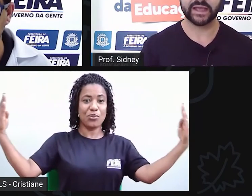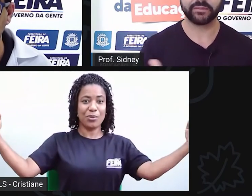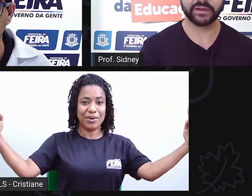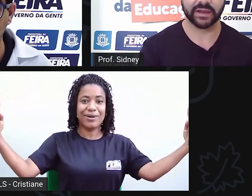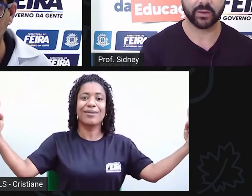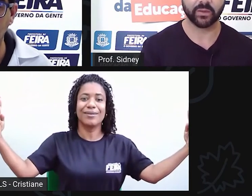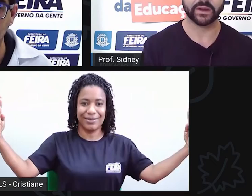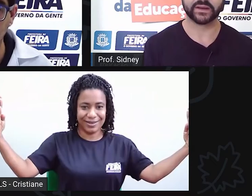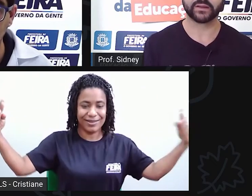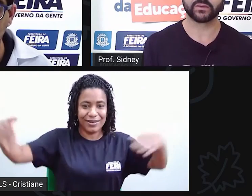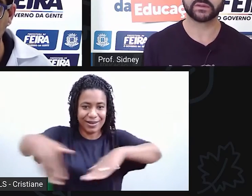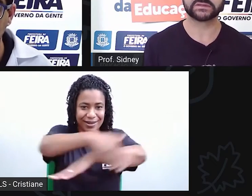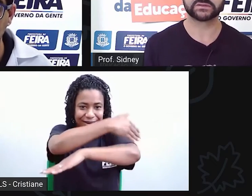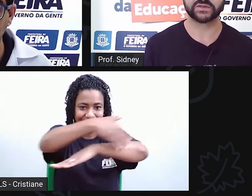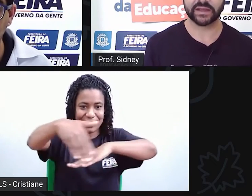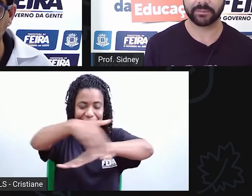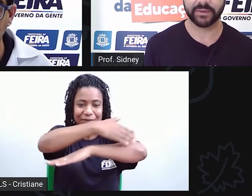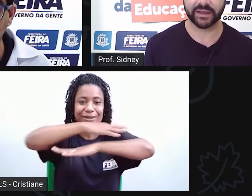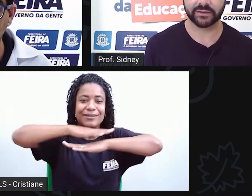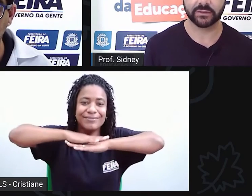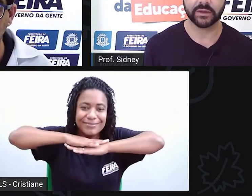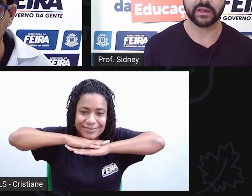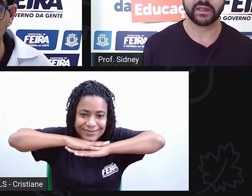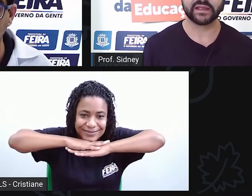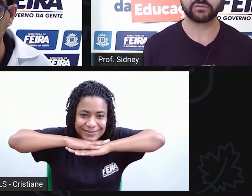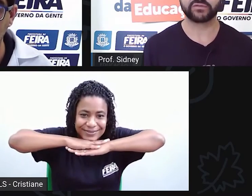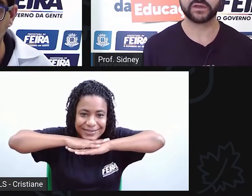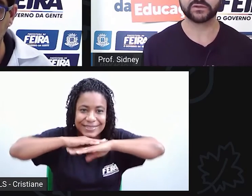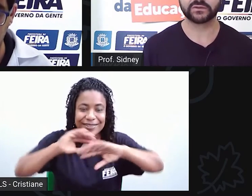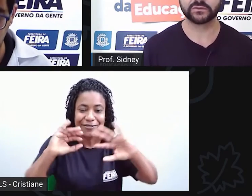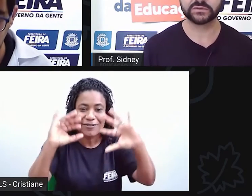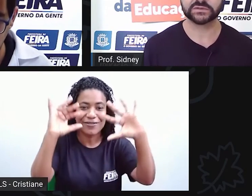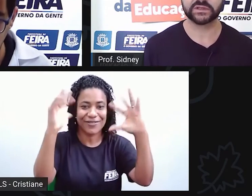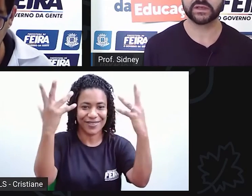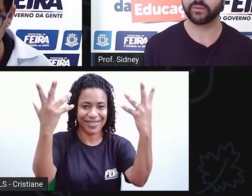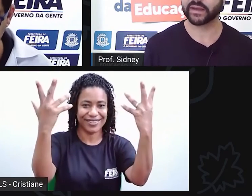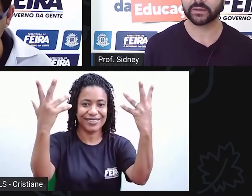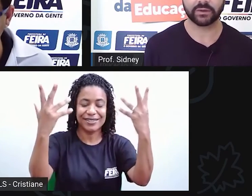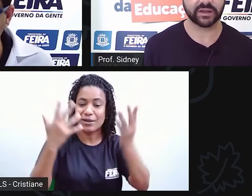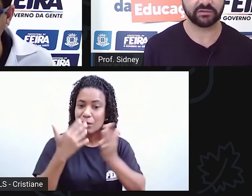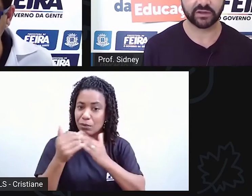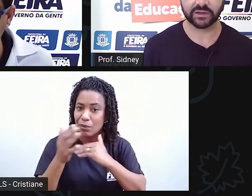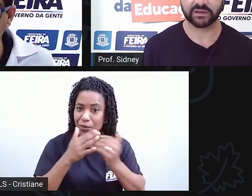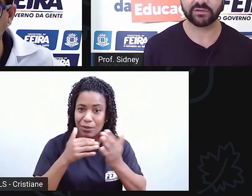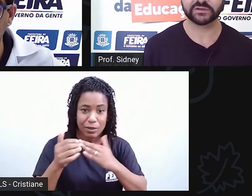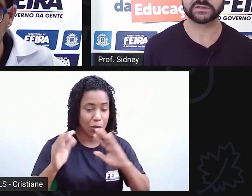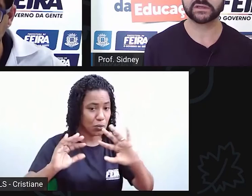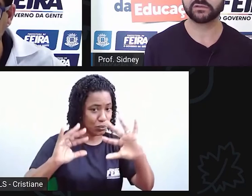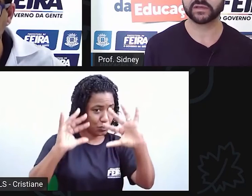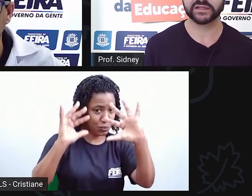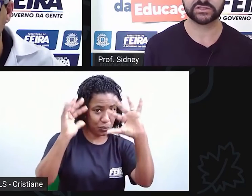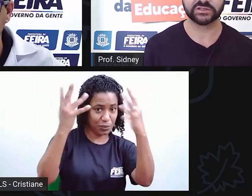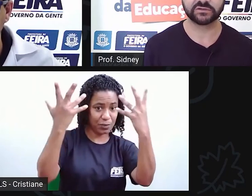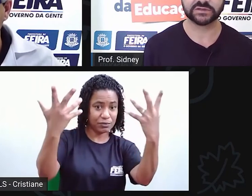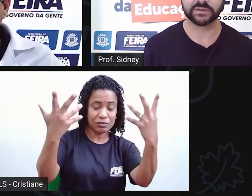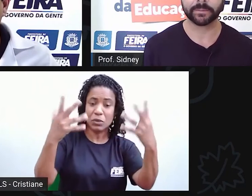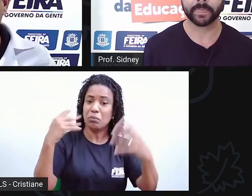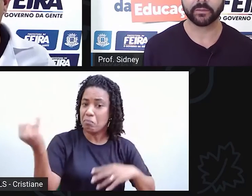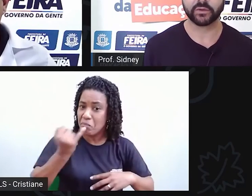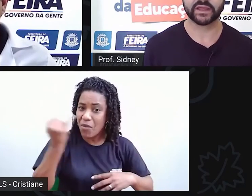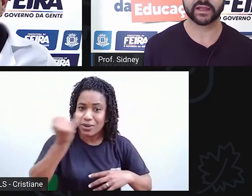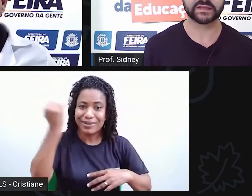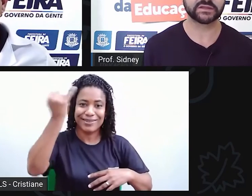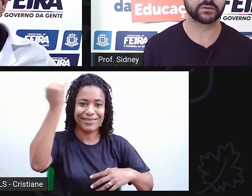elas se abrem na rua. Isso só era aberto em eventos e não era qualquer evento, eram eventos significativos,